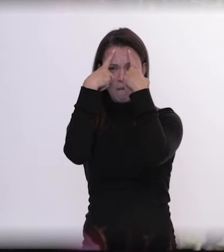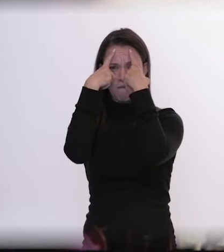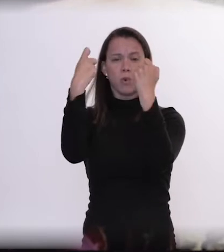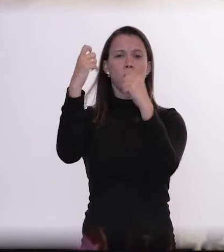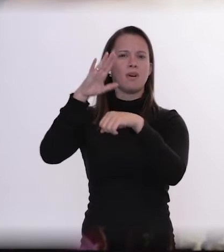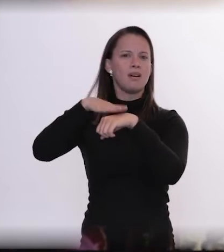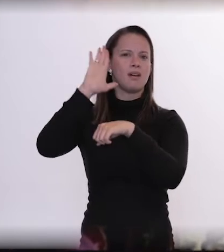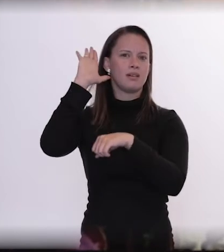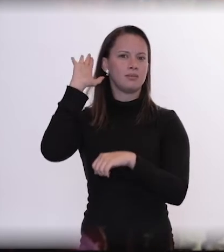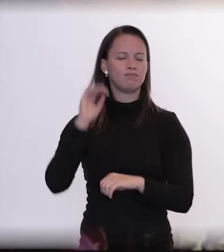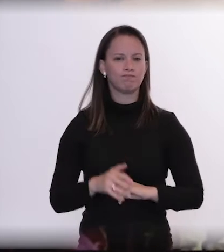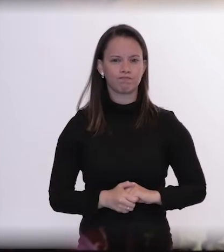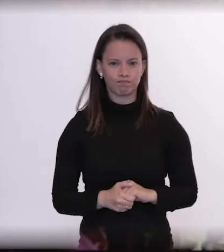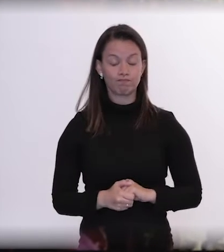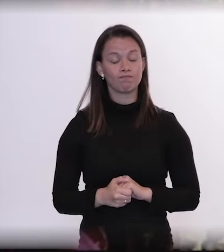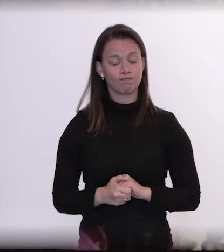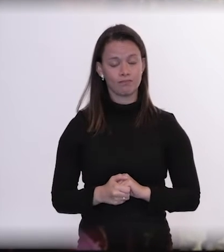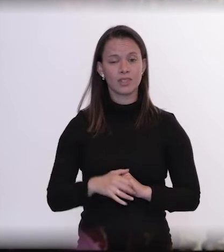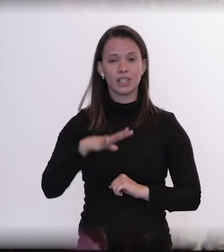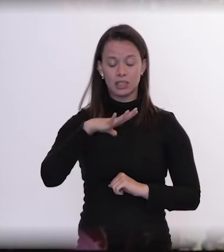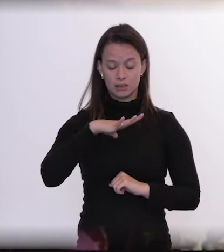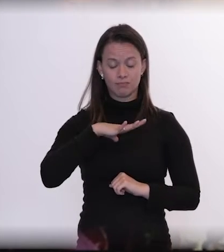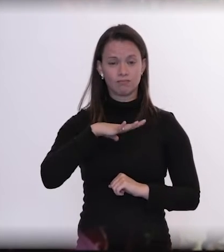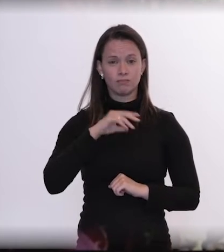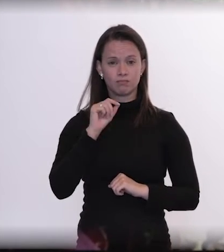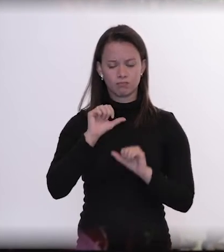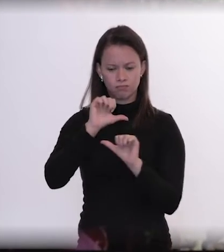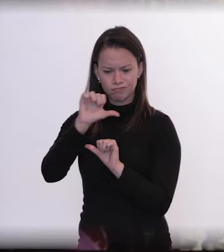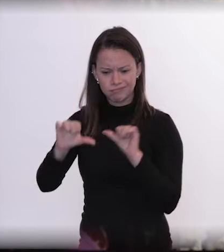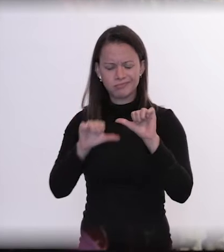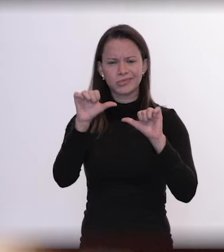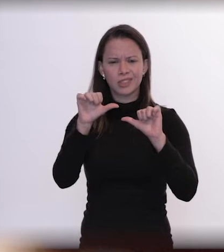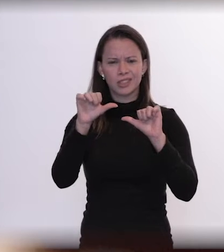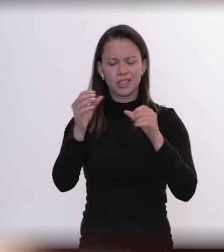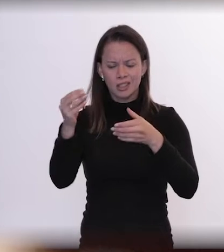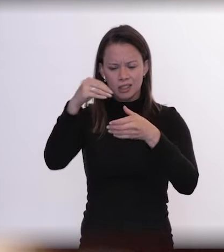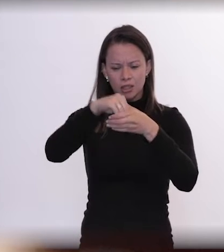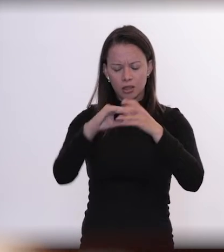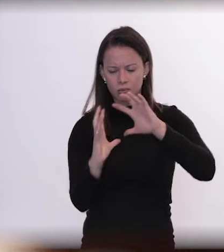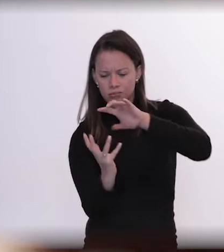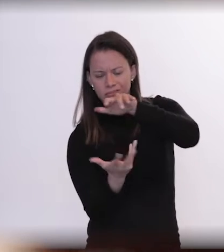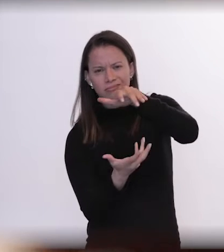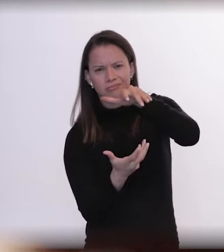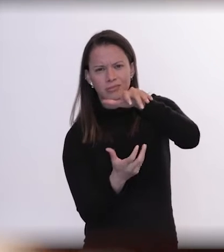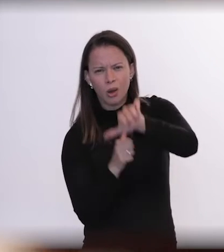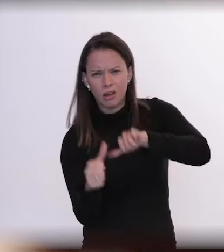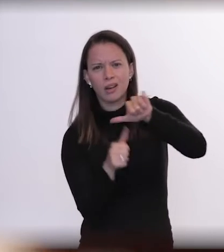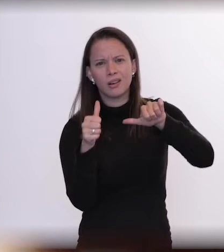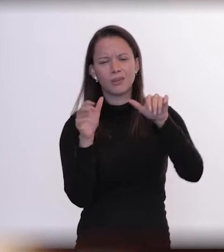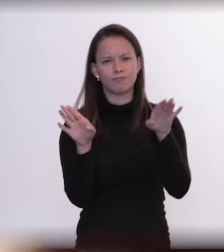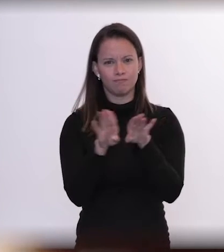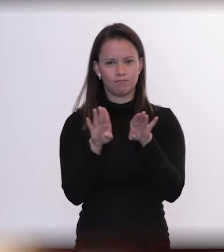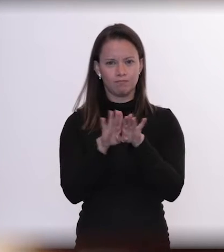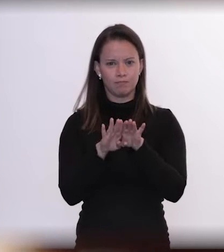A Altamira é uma cidade transfigurada num mundo transfigurado. mas até a